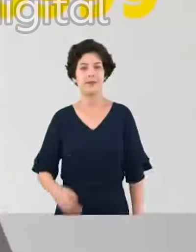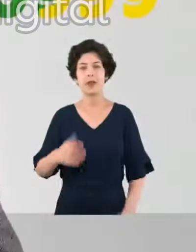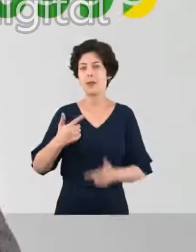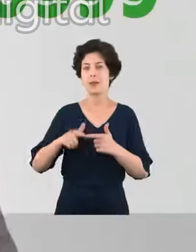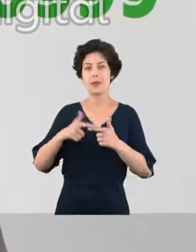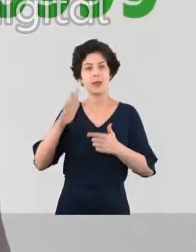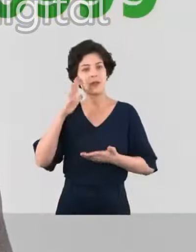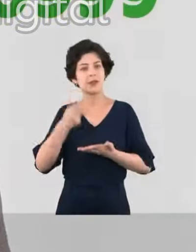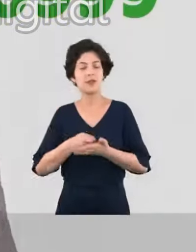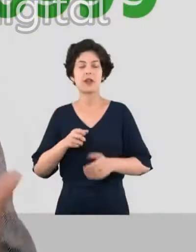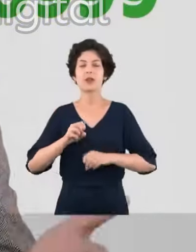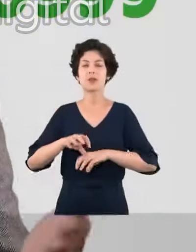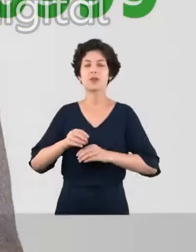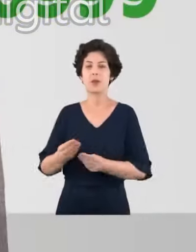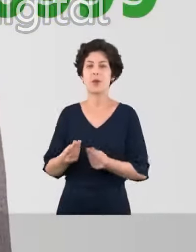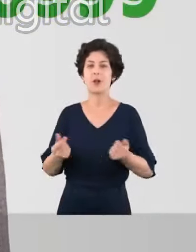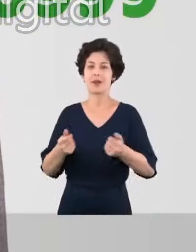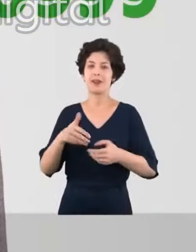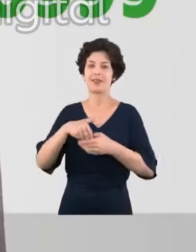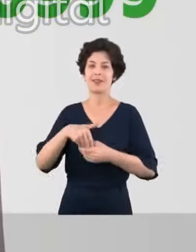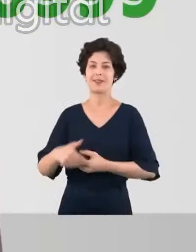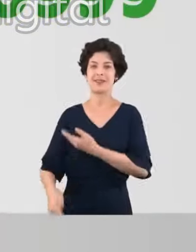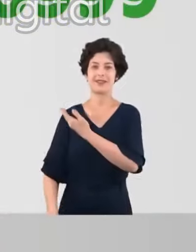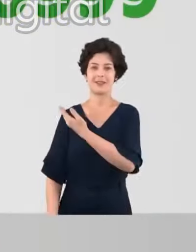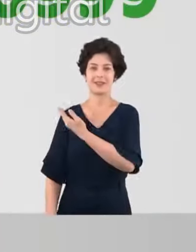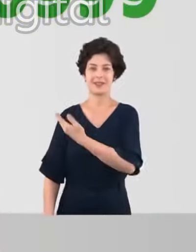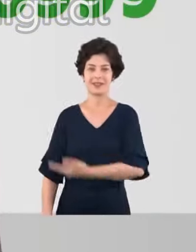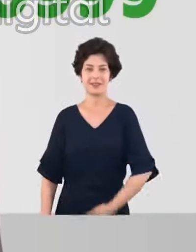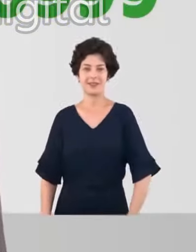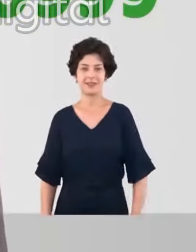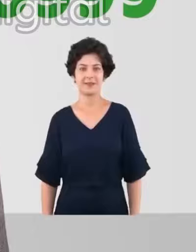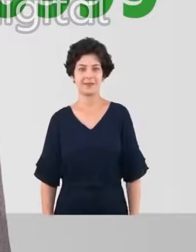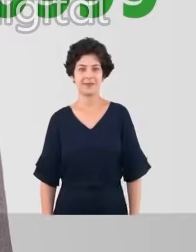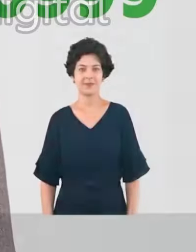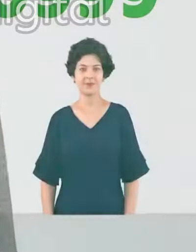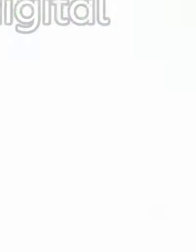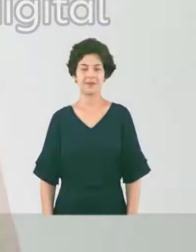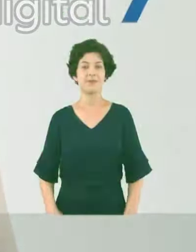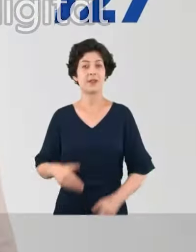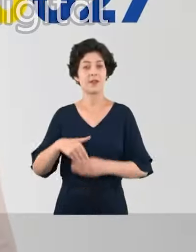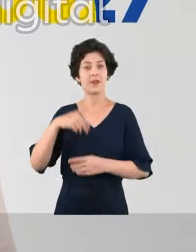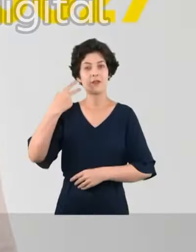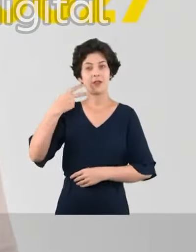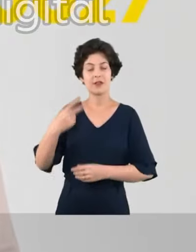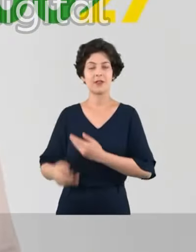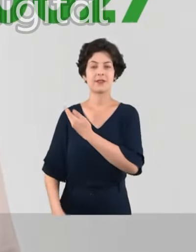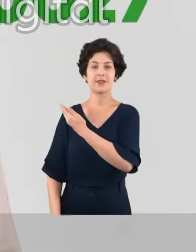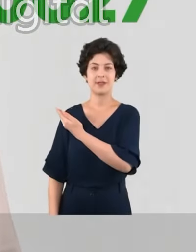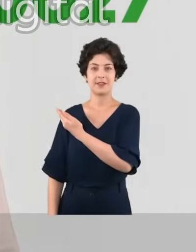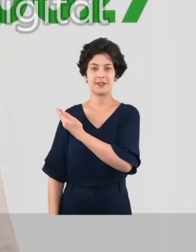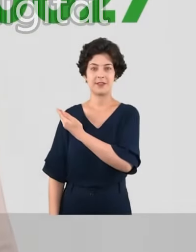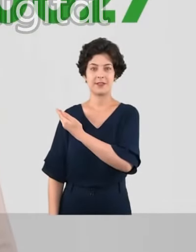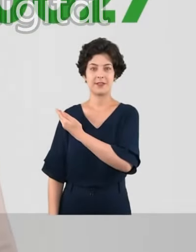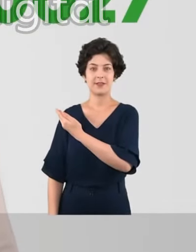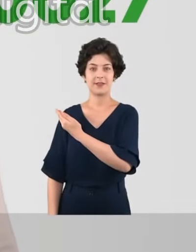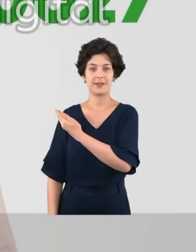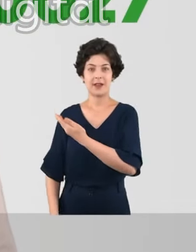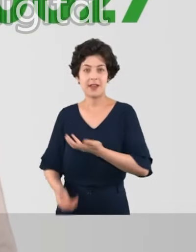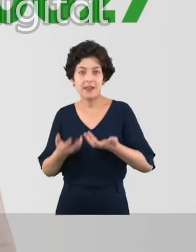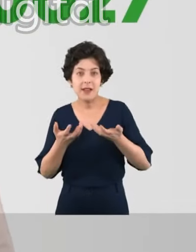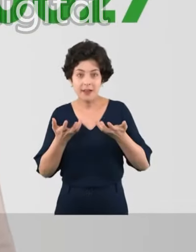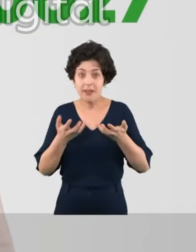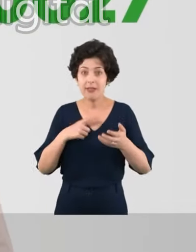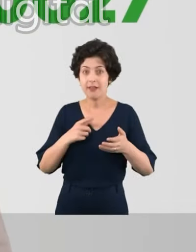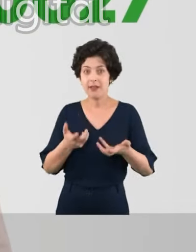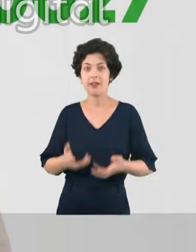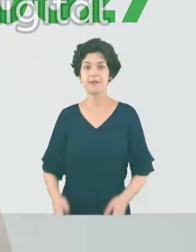forma de resolver qualquer problema é com uma educação de qualidade. Ricardo Fabrício, vinte e nove, nove. Vote para o vereador, quer, quer. Vinte e zero, vinte e sete. Quem